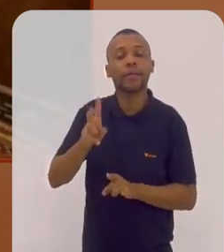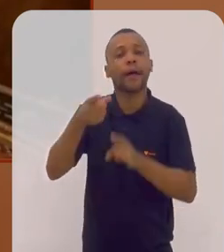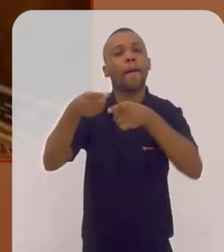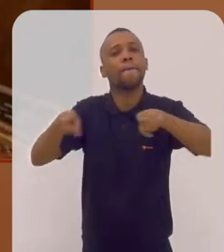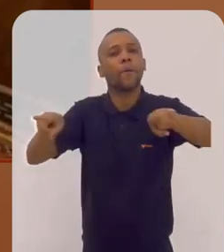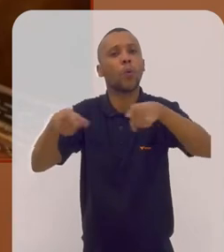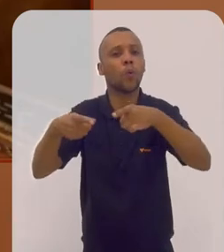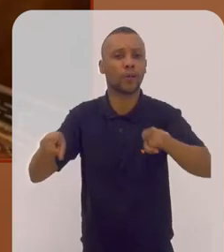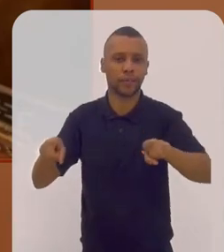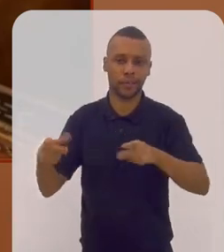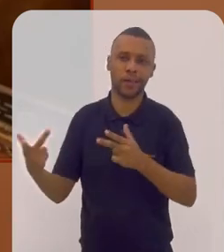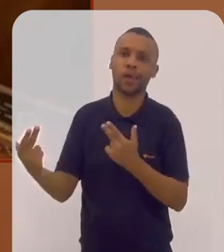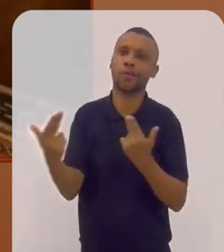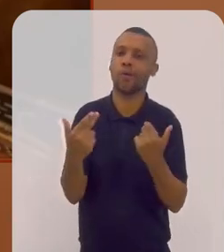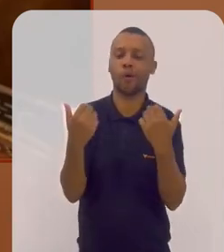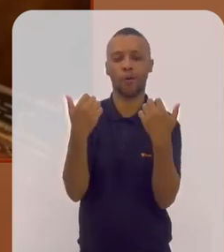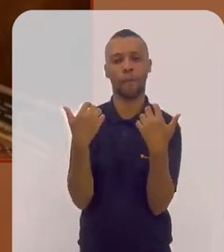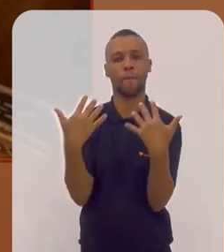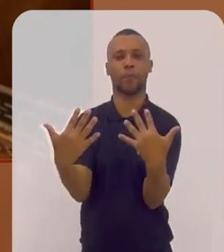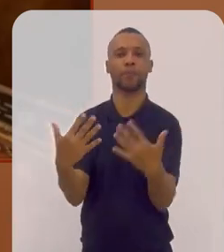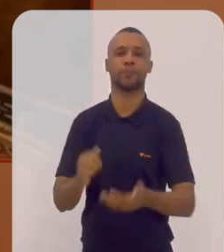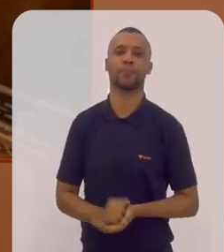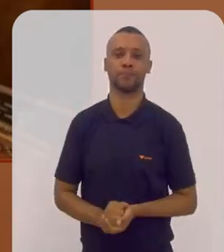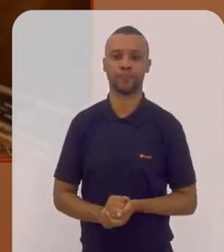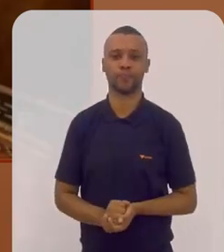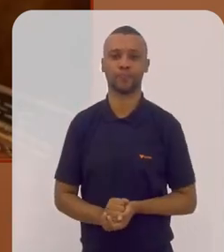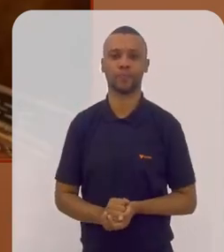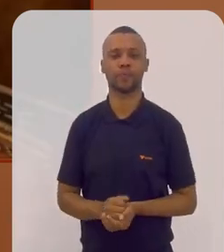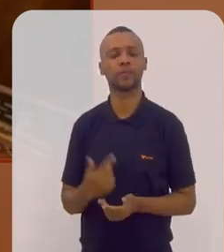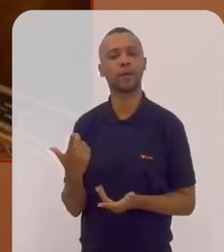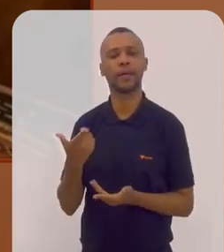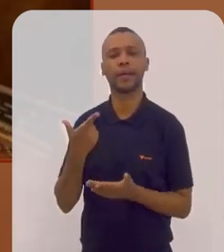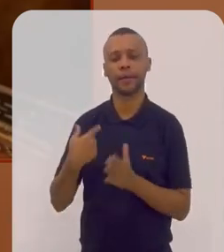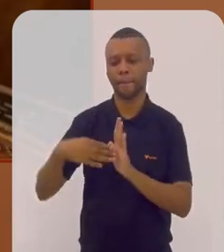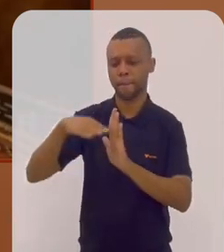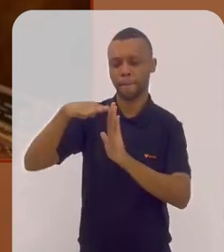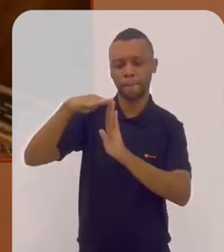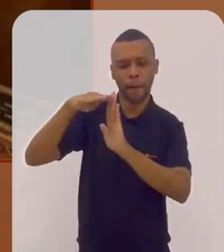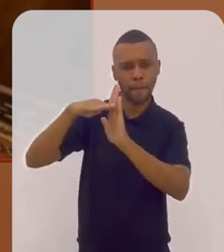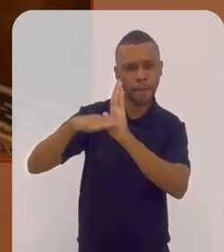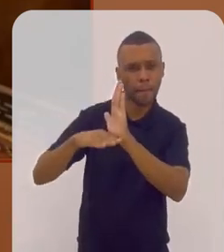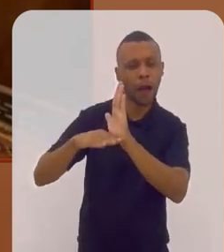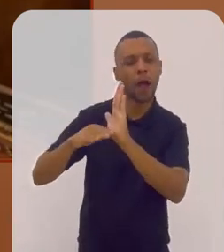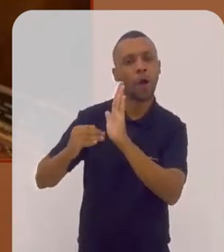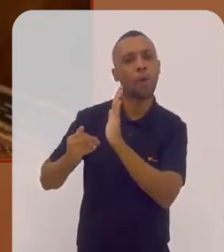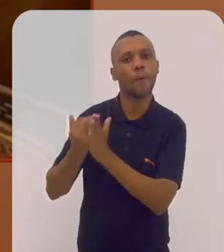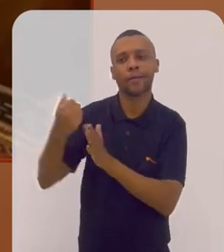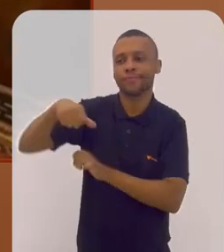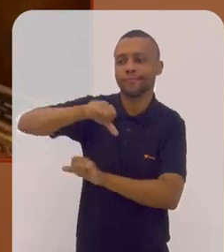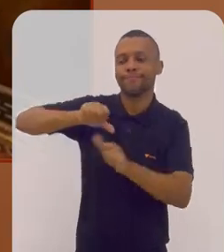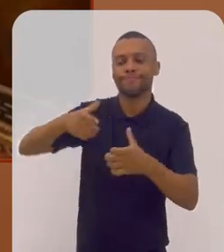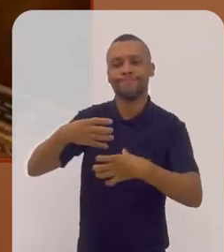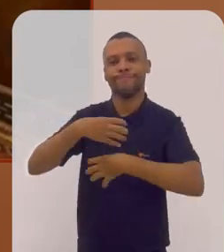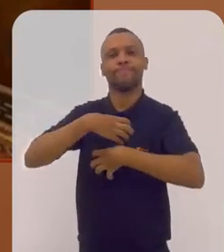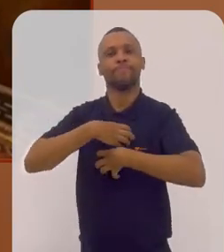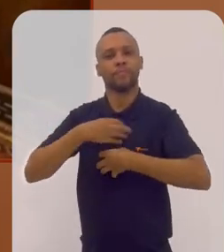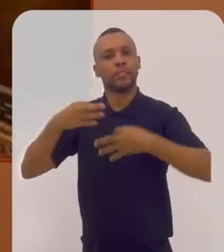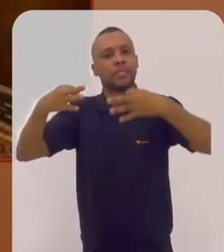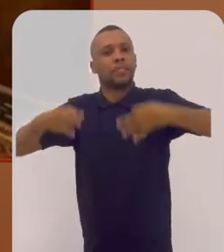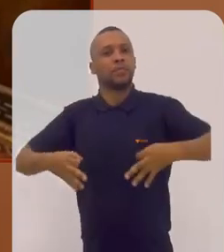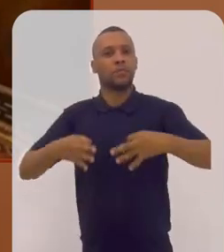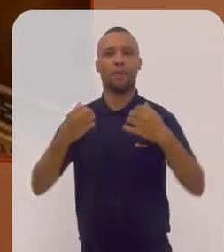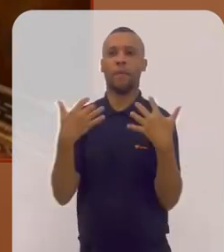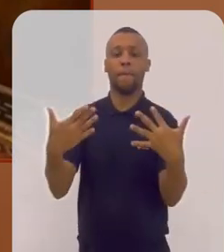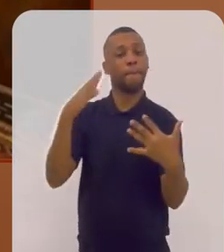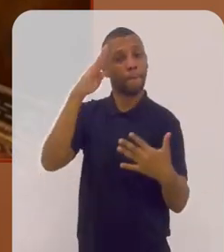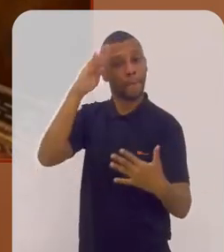o público ouve. Dessa forma, aquele repertório passa a fazer mais sentido para o público